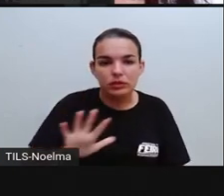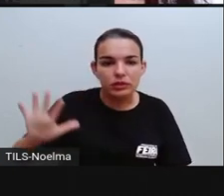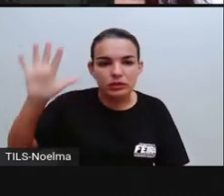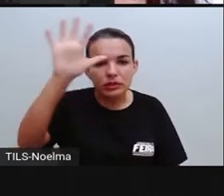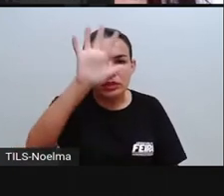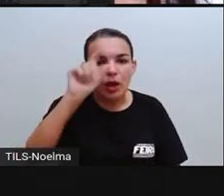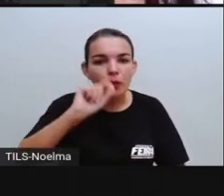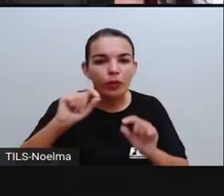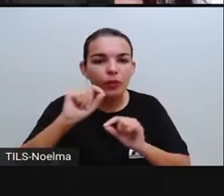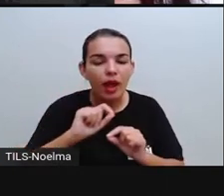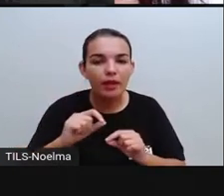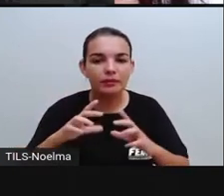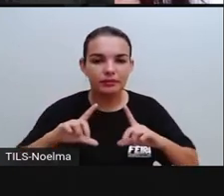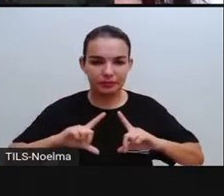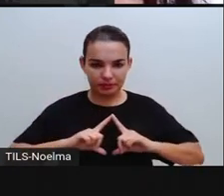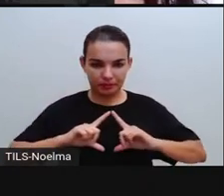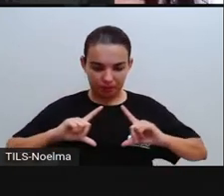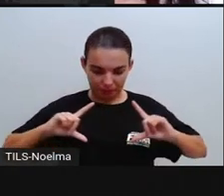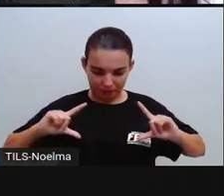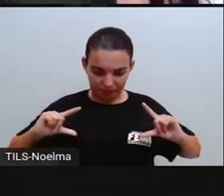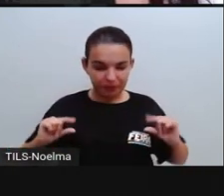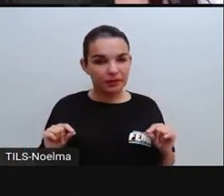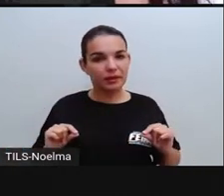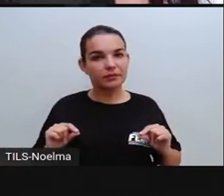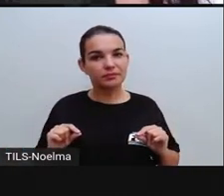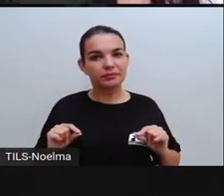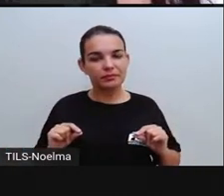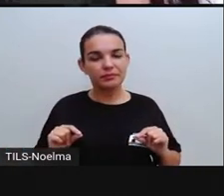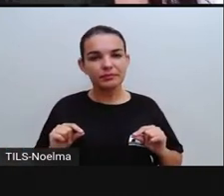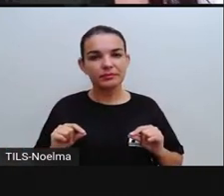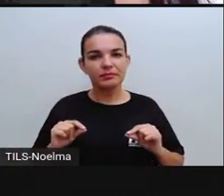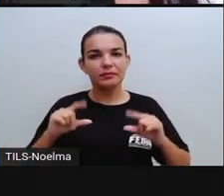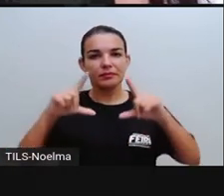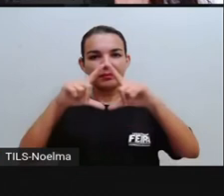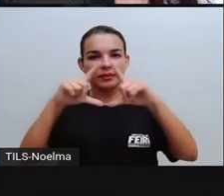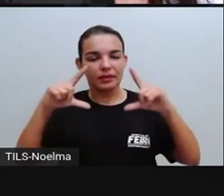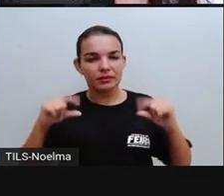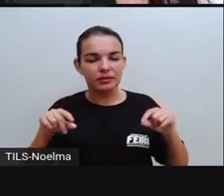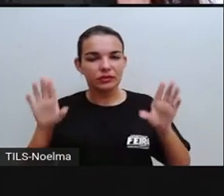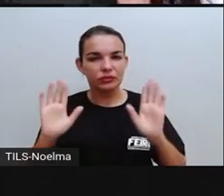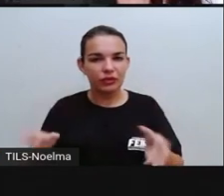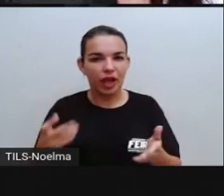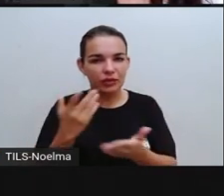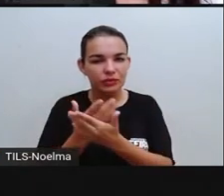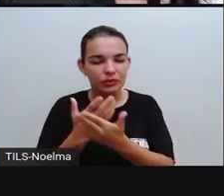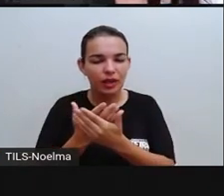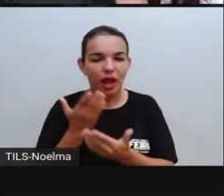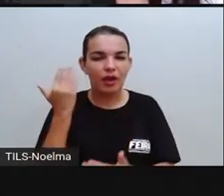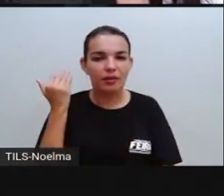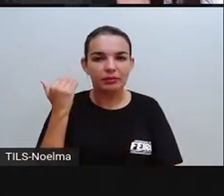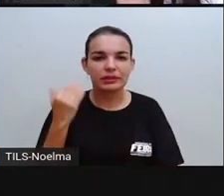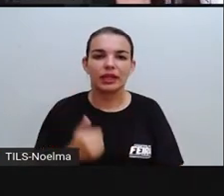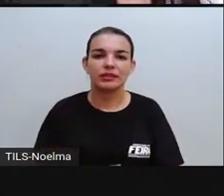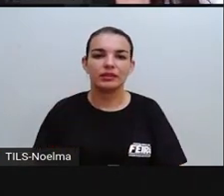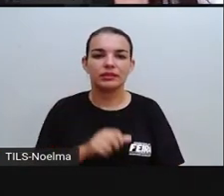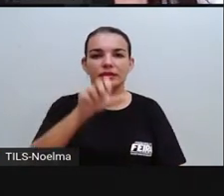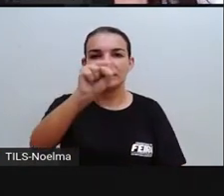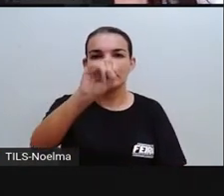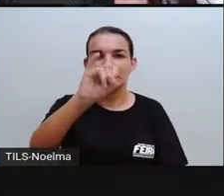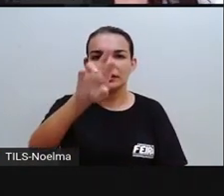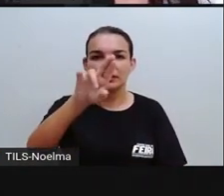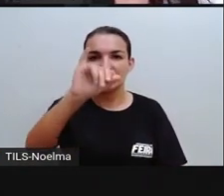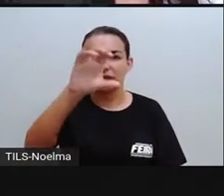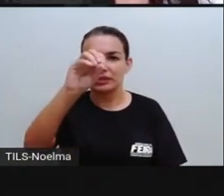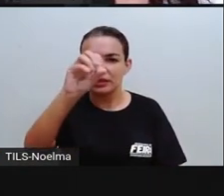os japoneses, os sírios, os libaneses, né? Todos esses povos a gente já estudou aí em uma aula anterior e falamos